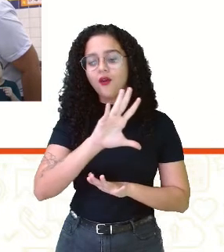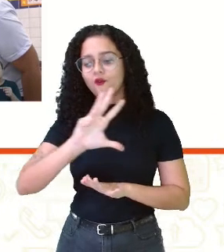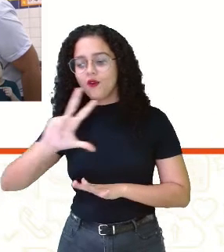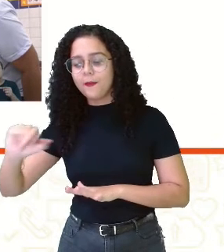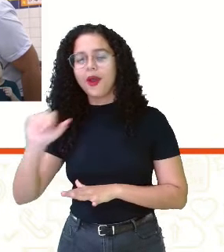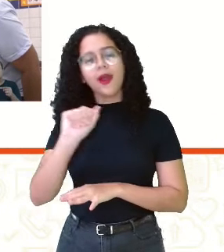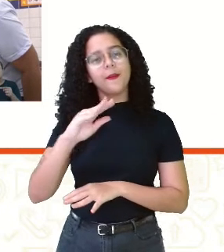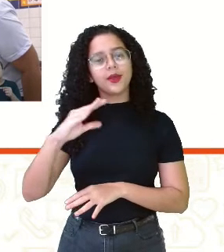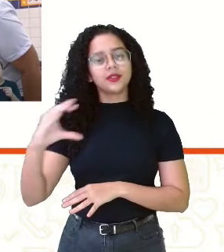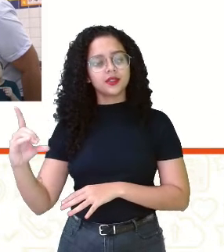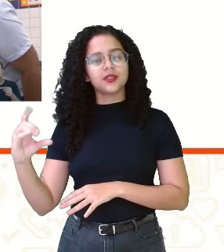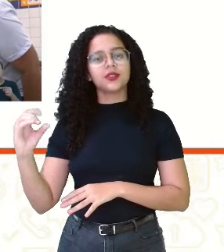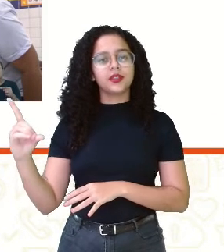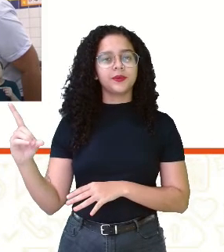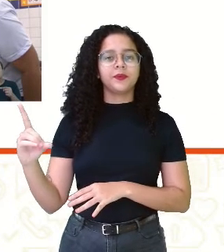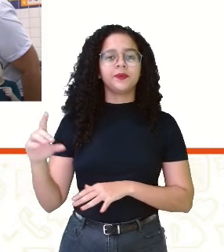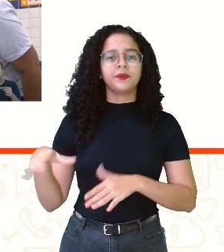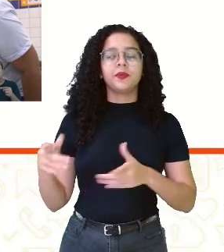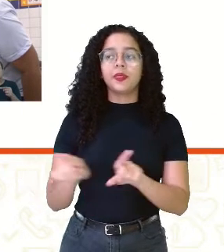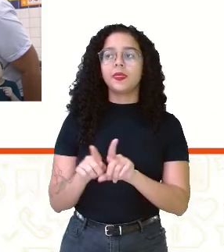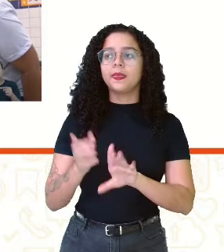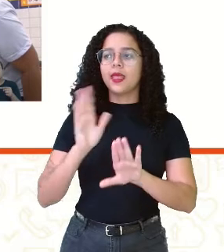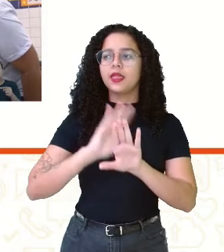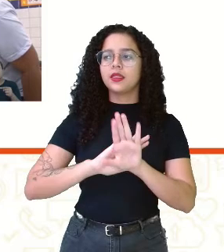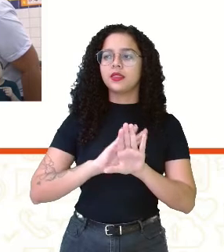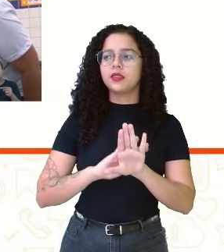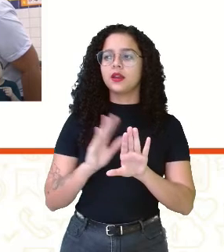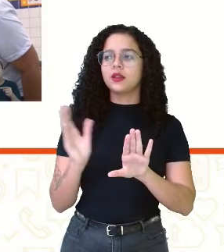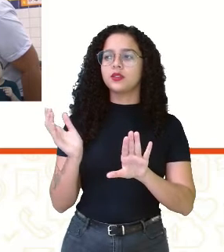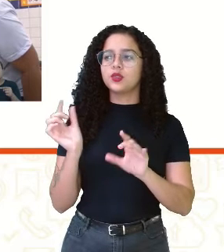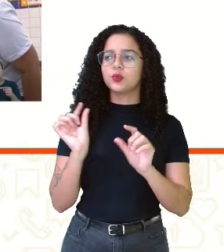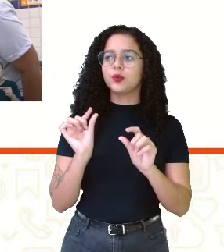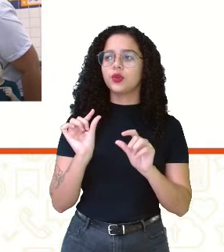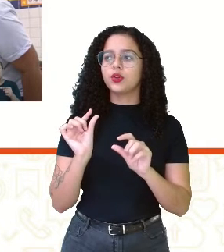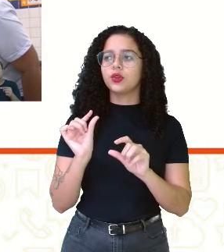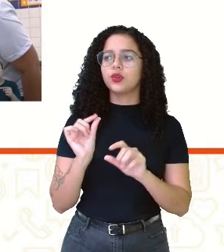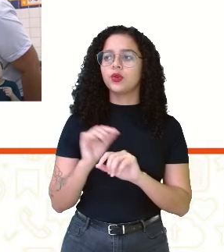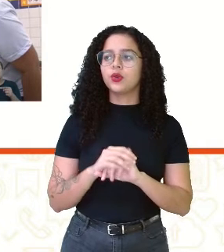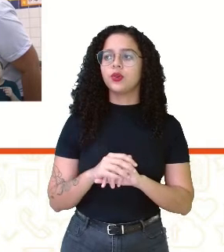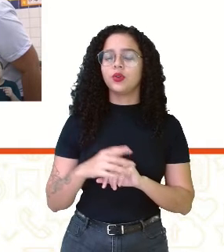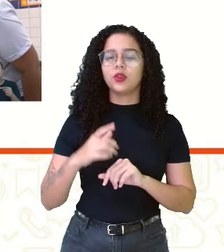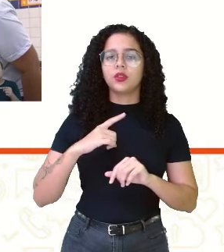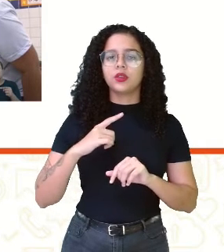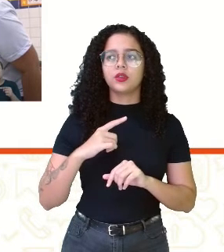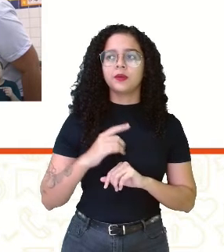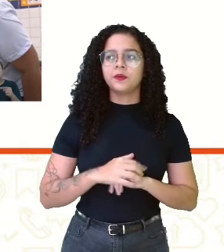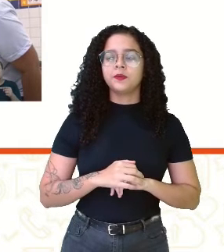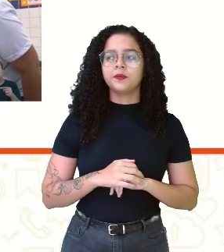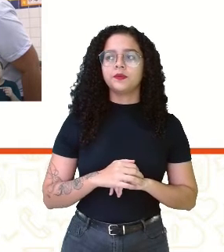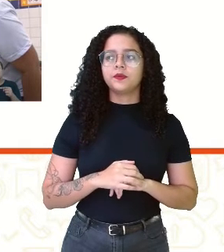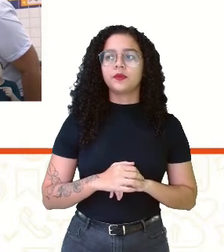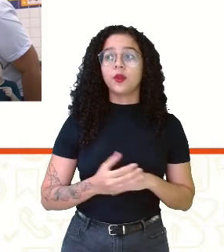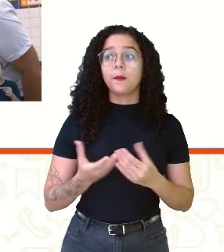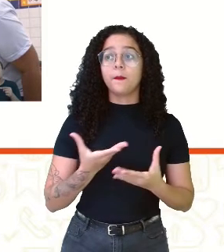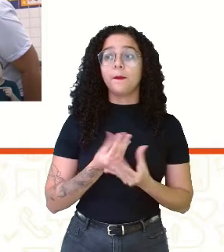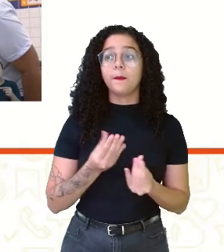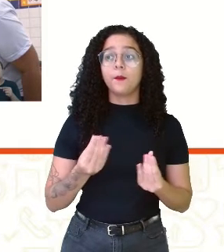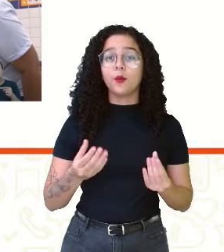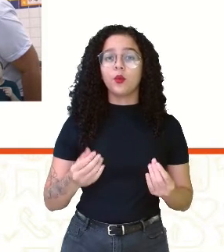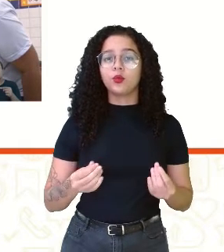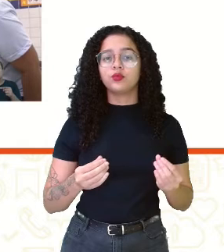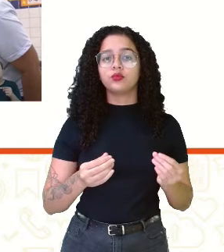ilustrado. Mas ali atrás também estudantes, na foto acima, também muitos